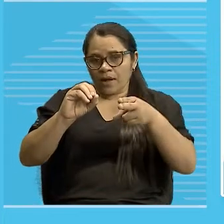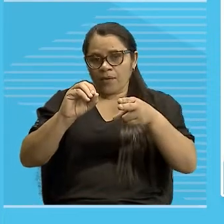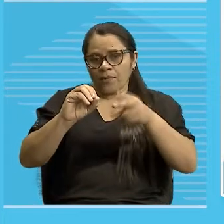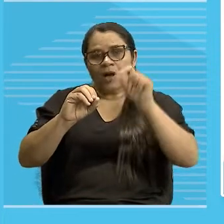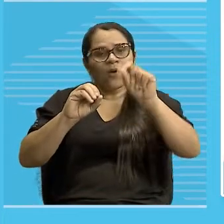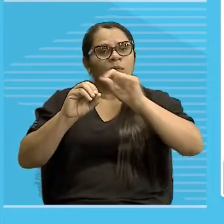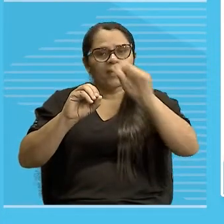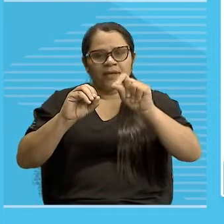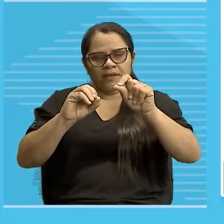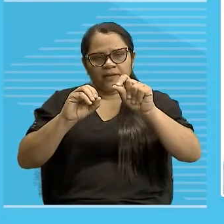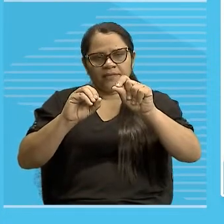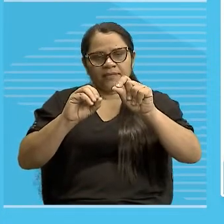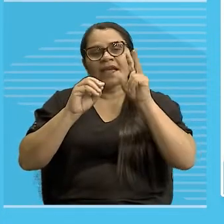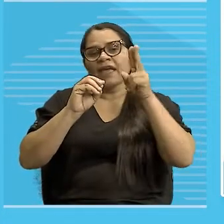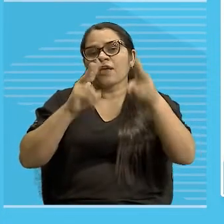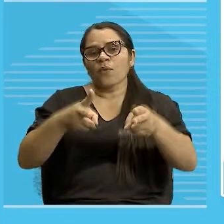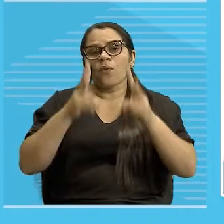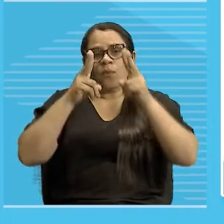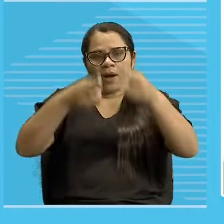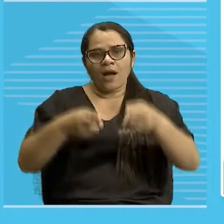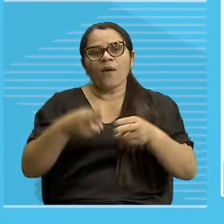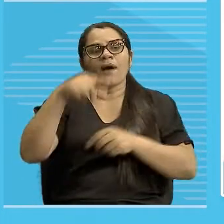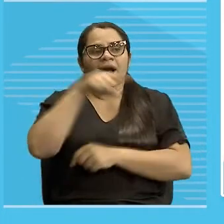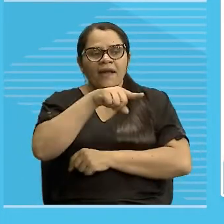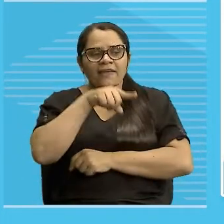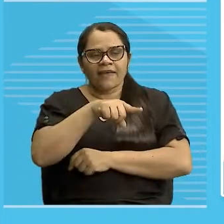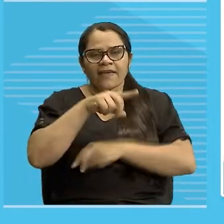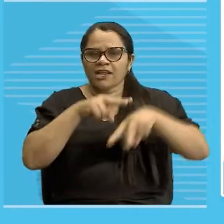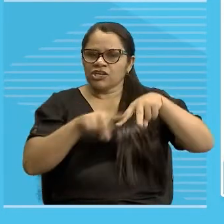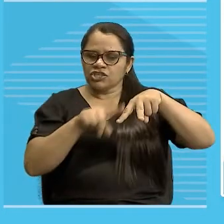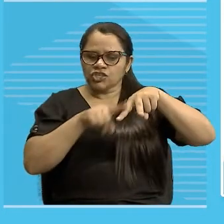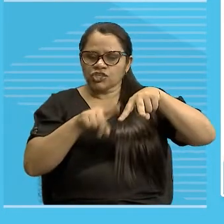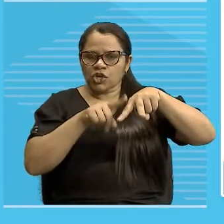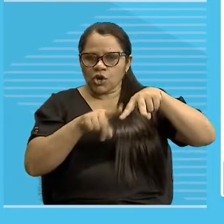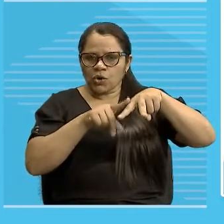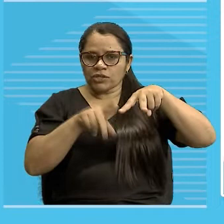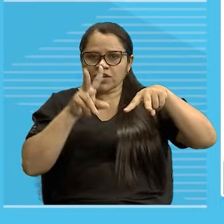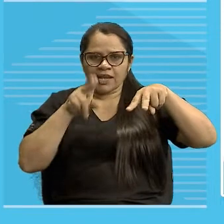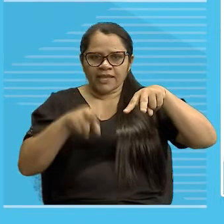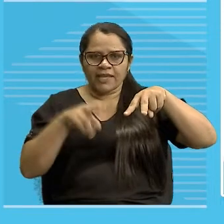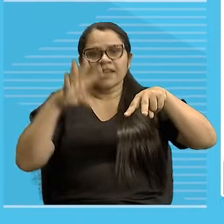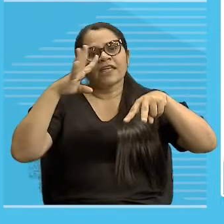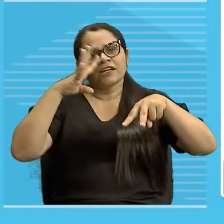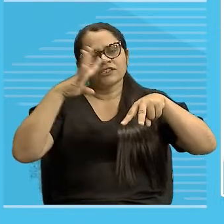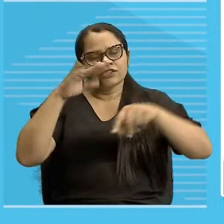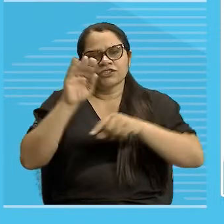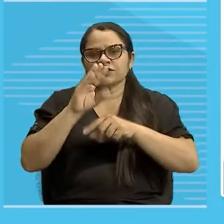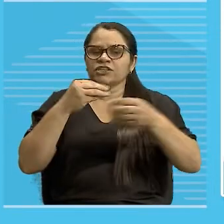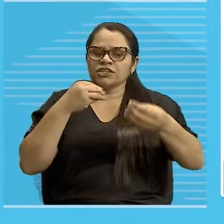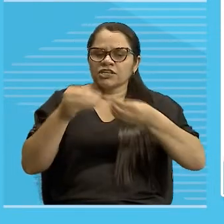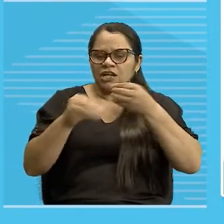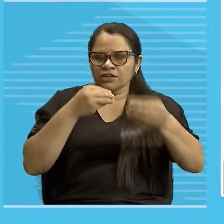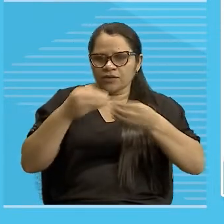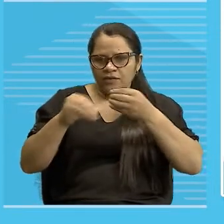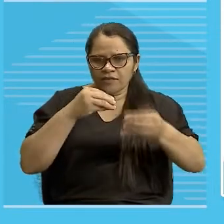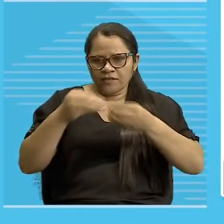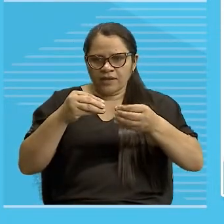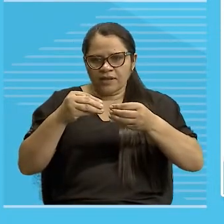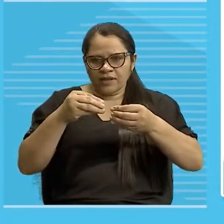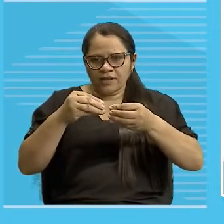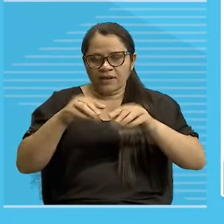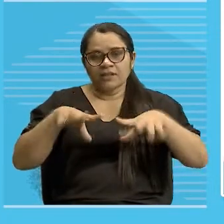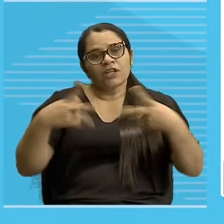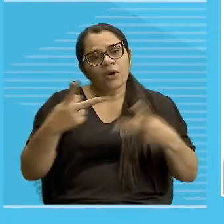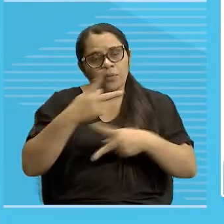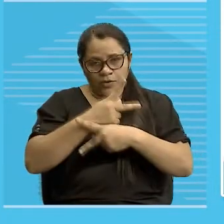equivale àquele. Vi um short igual àquele que vi na novela. É por isso que pronomes como